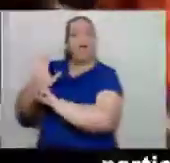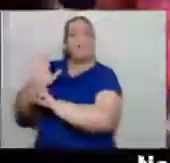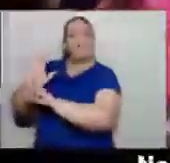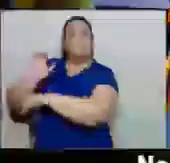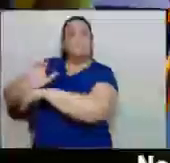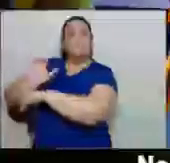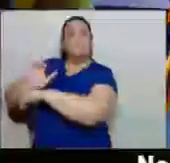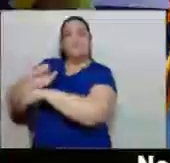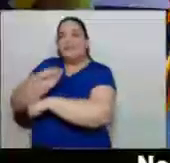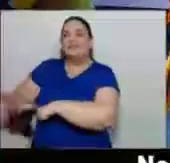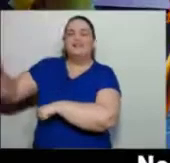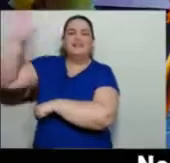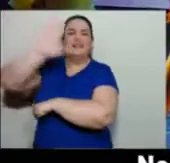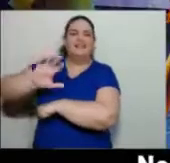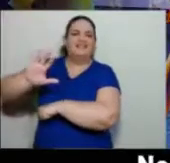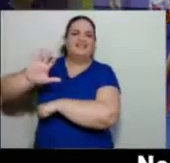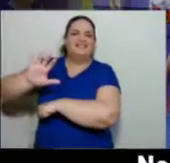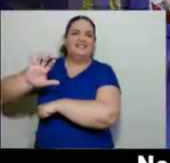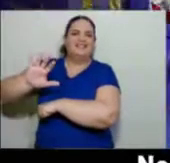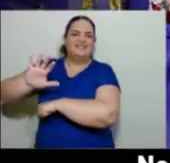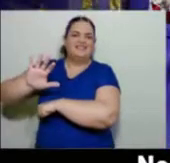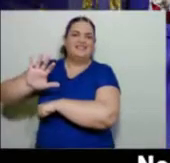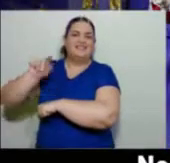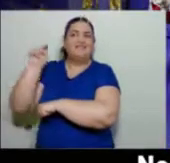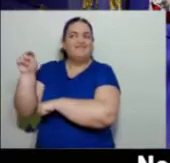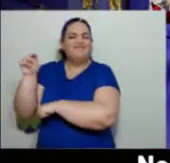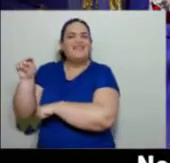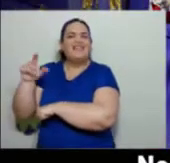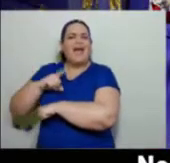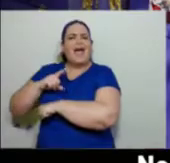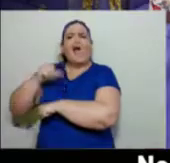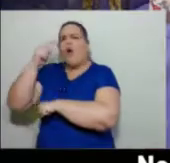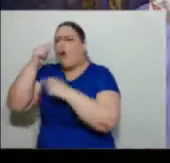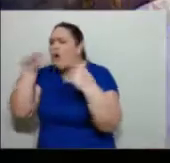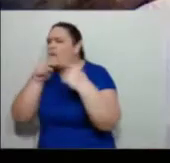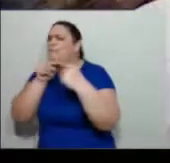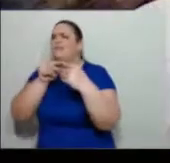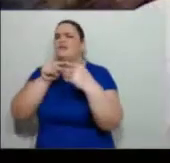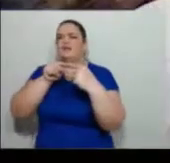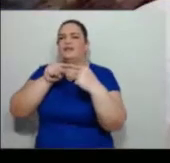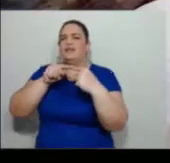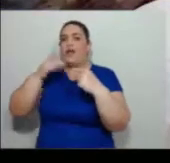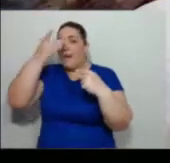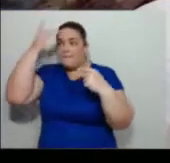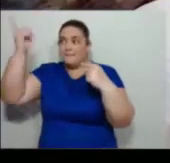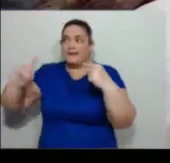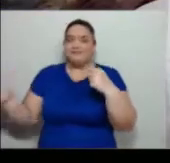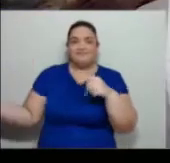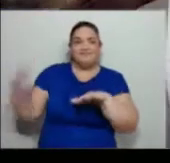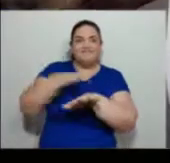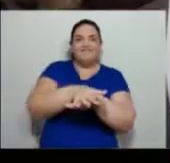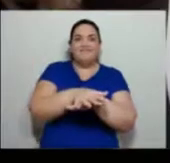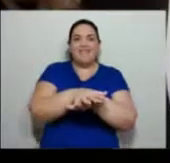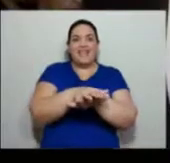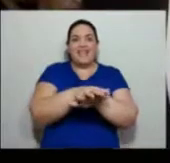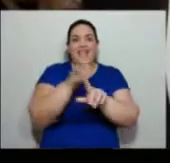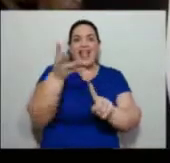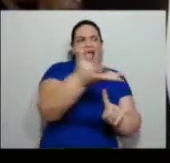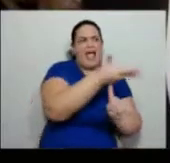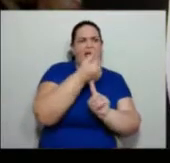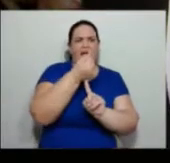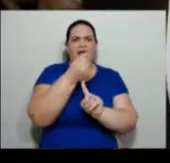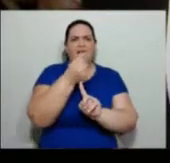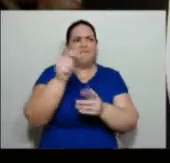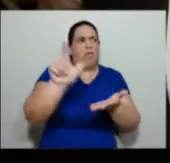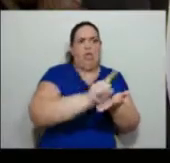No Festival Nacional, o objetivo é incluir pessoas com deficiências no mundo das artes, nos segmentos